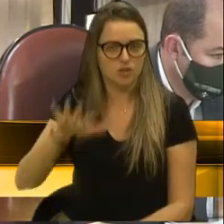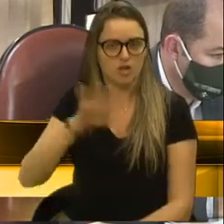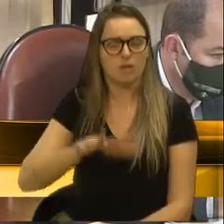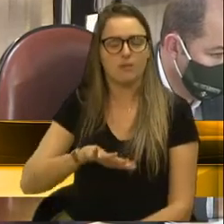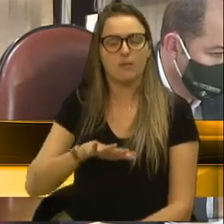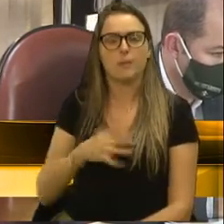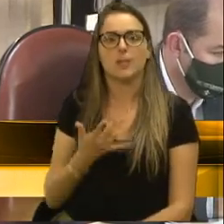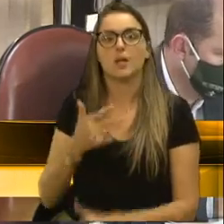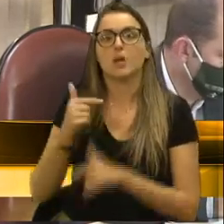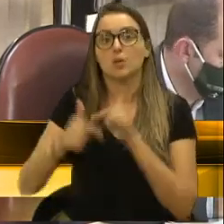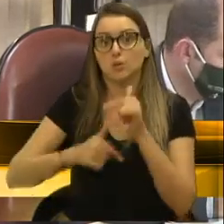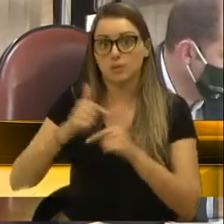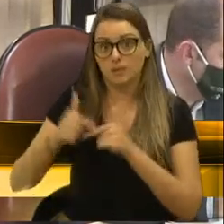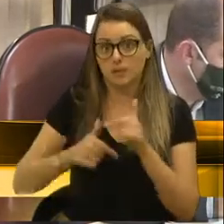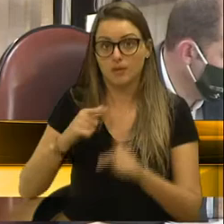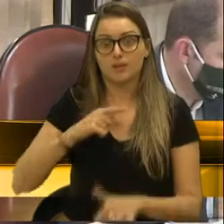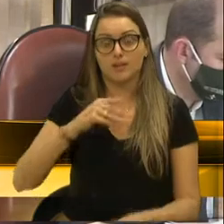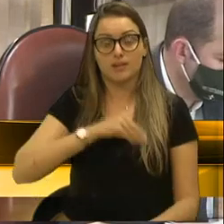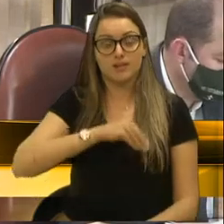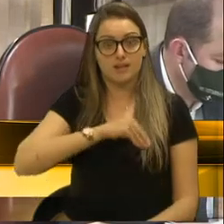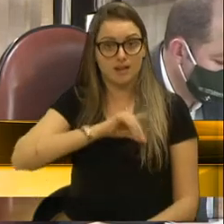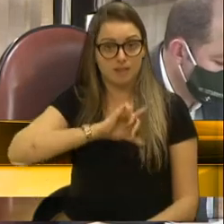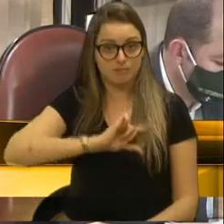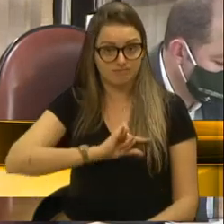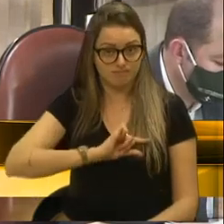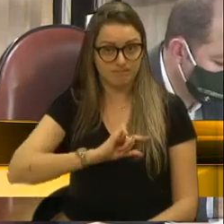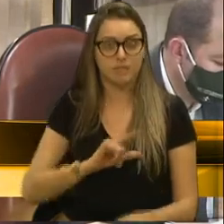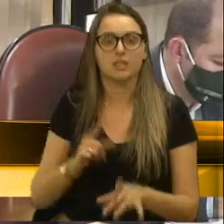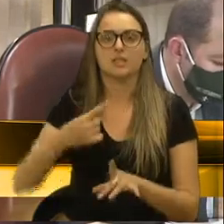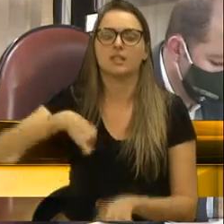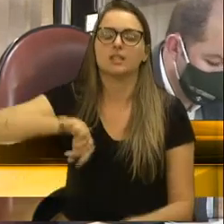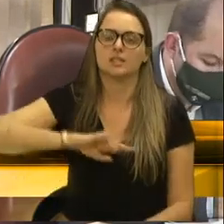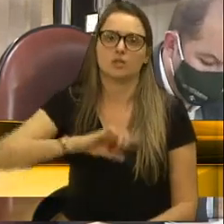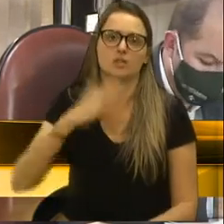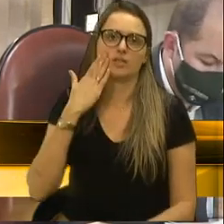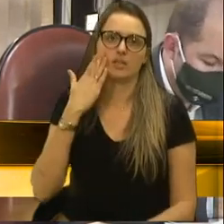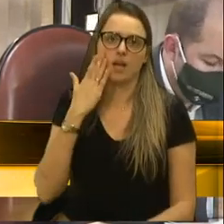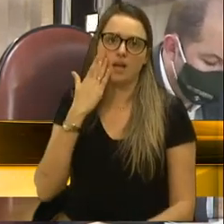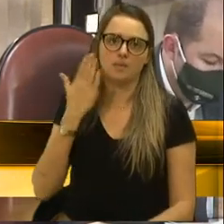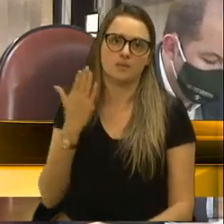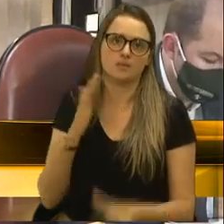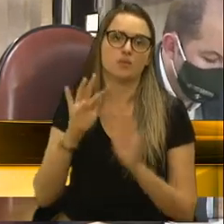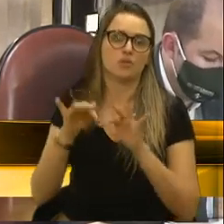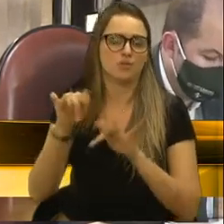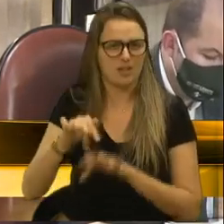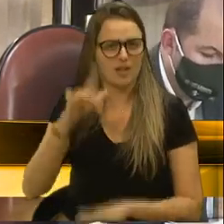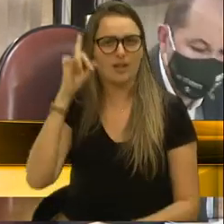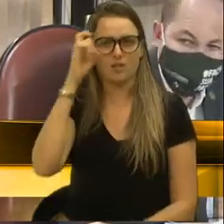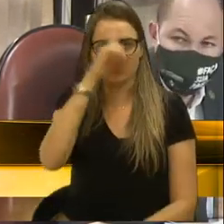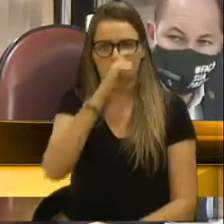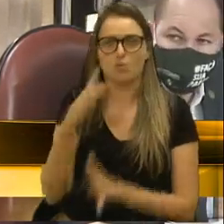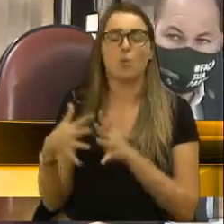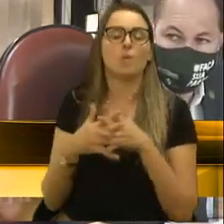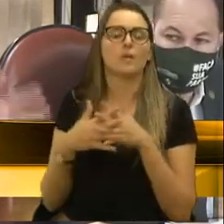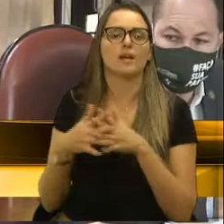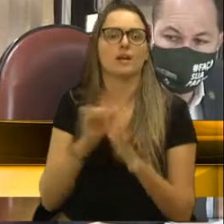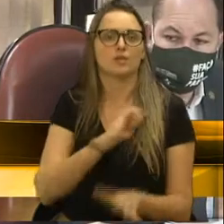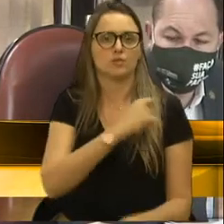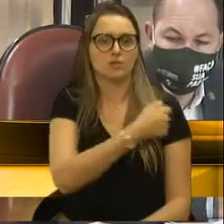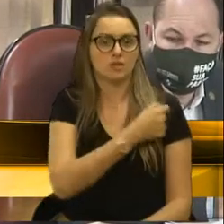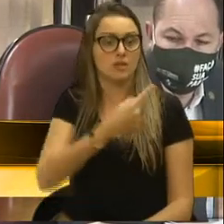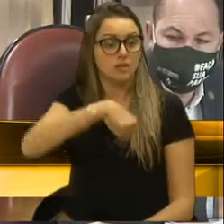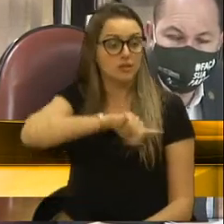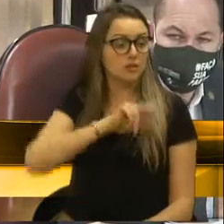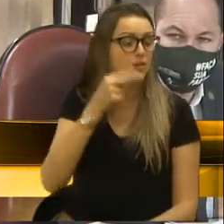geral, o trabalhador acaba recebendo menos. E a gente sabe que, no final das contas, também é difícil a fiscalização. A gente viu no último